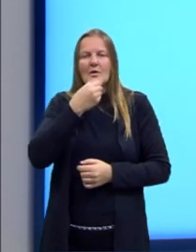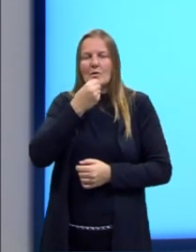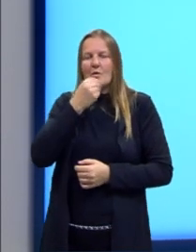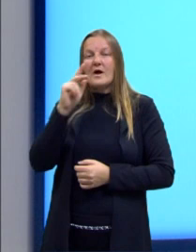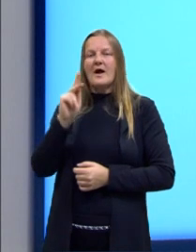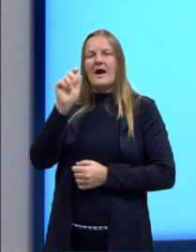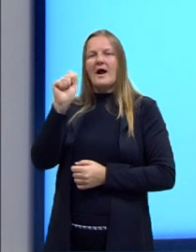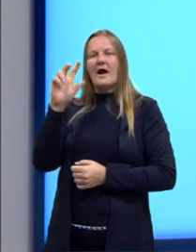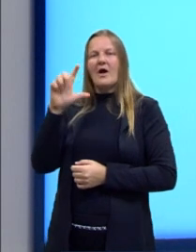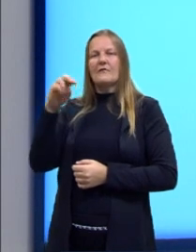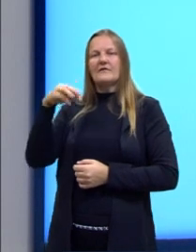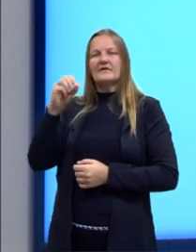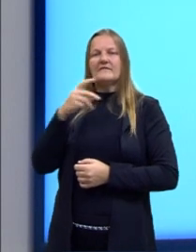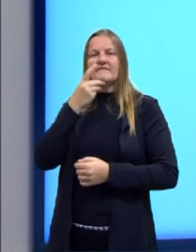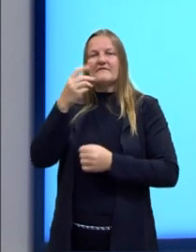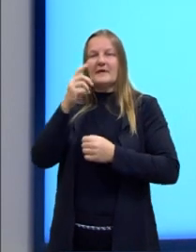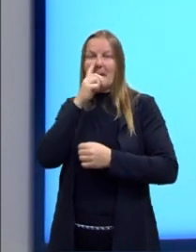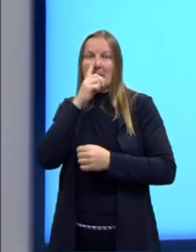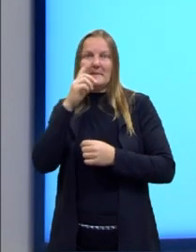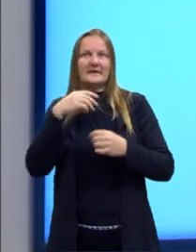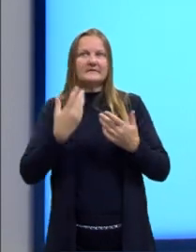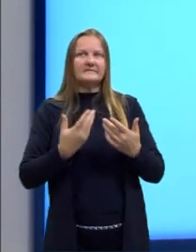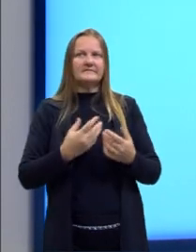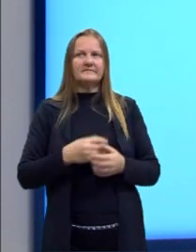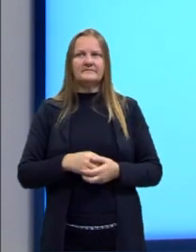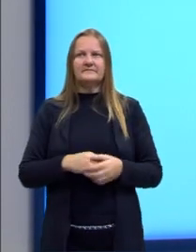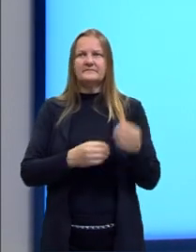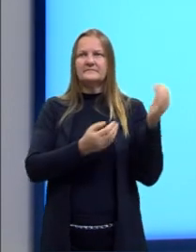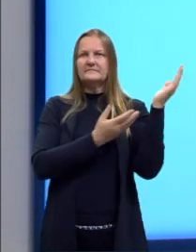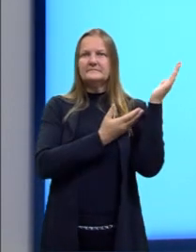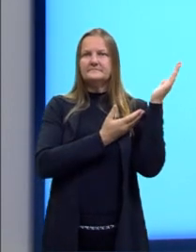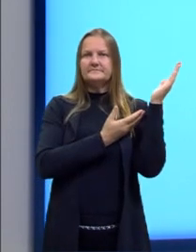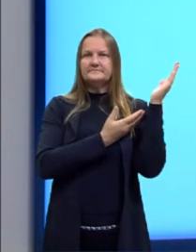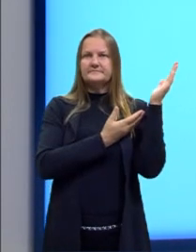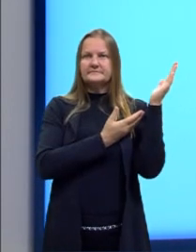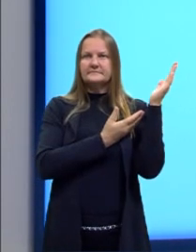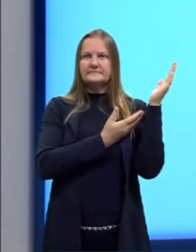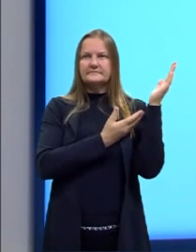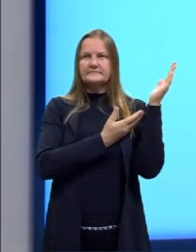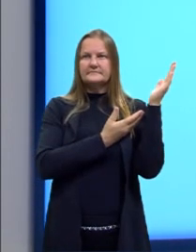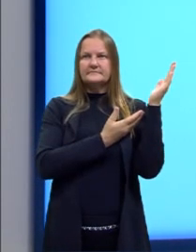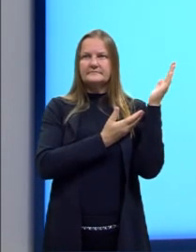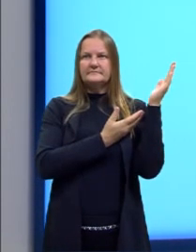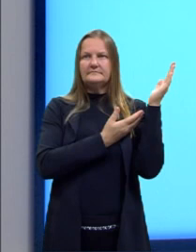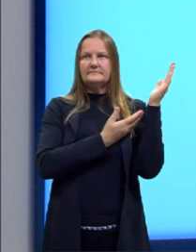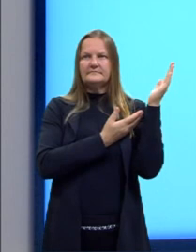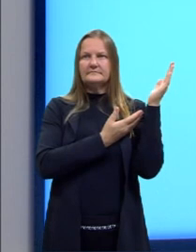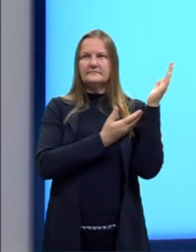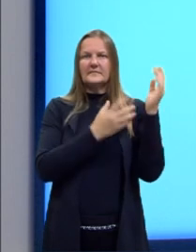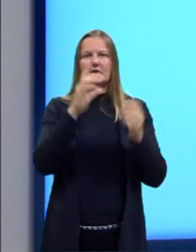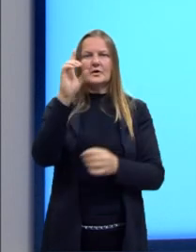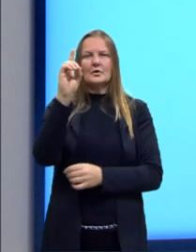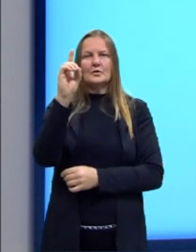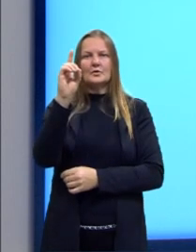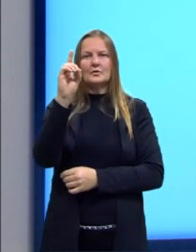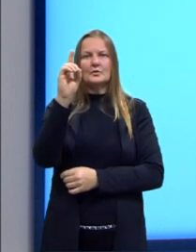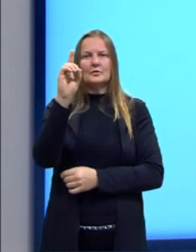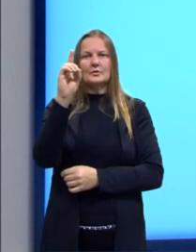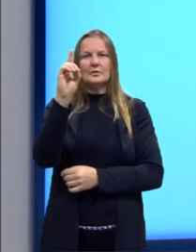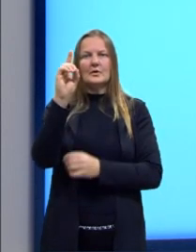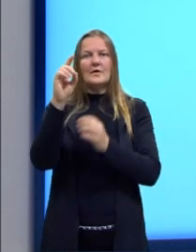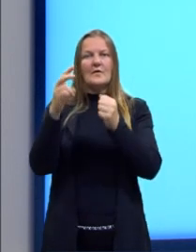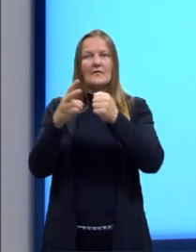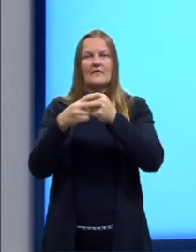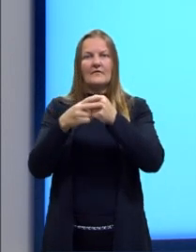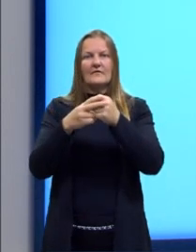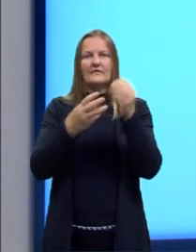terceiro quadrinho. Ele fala assim, ó. If anything does, olha o does. O does é presente simples também.